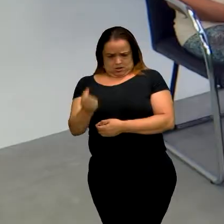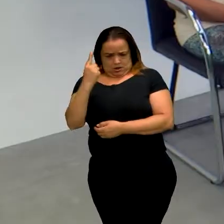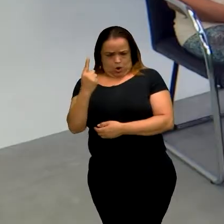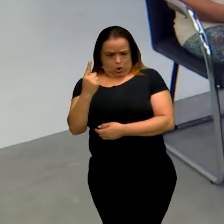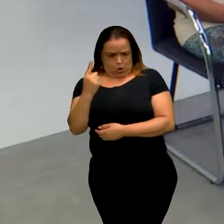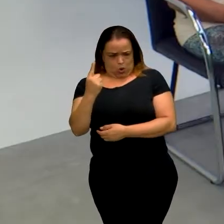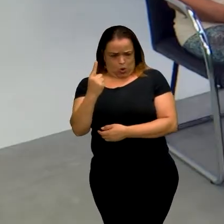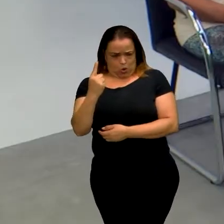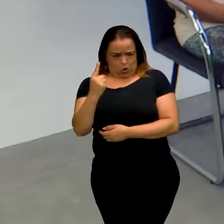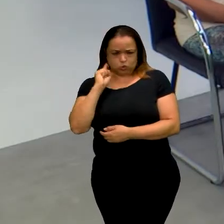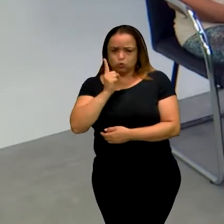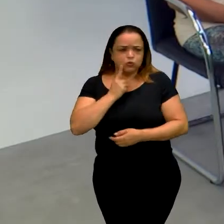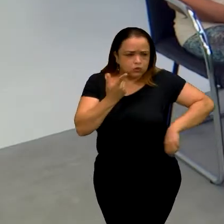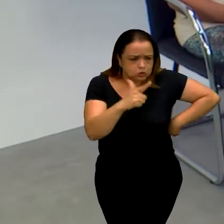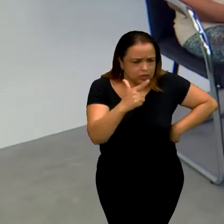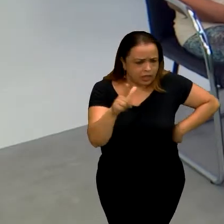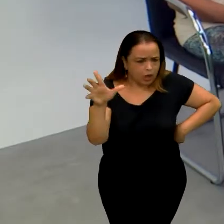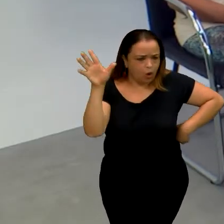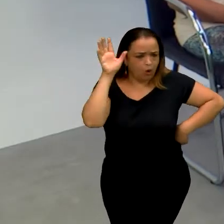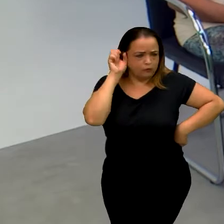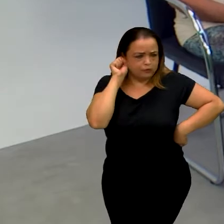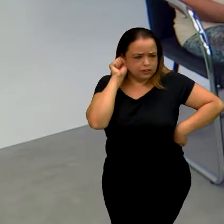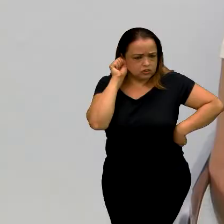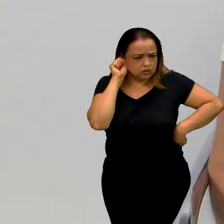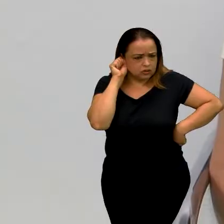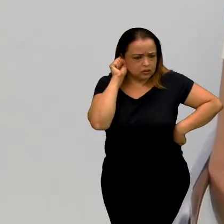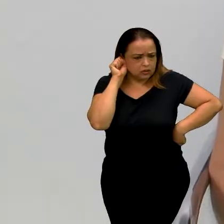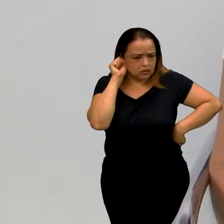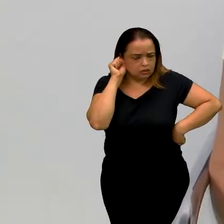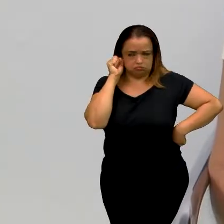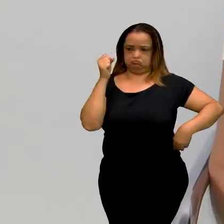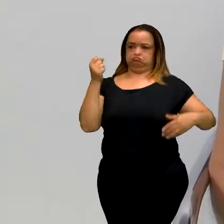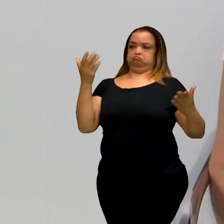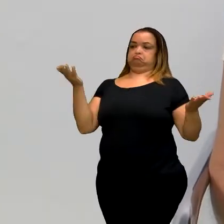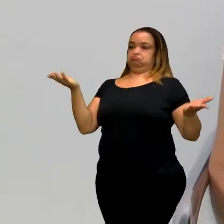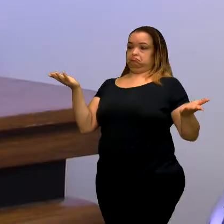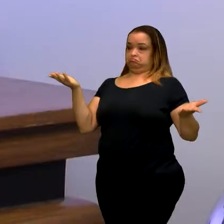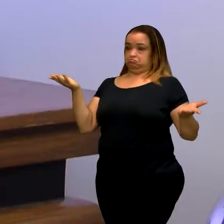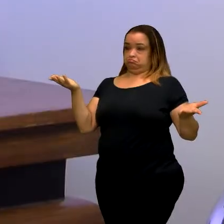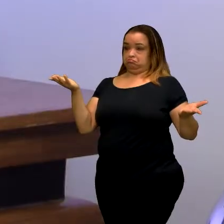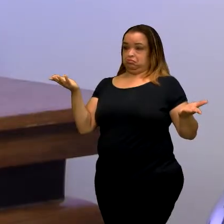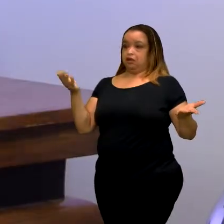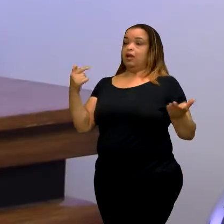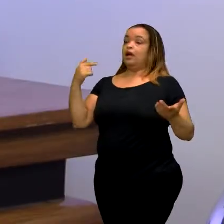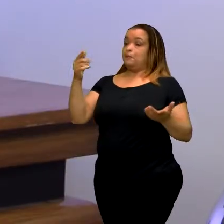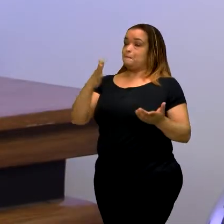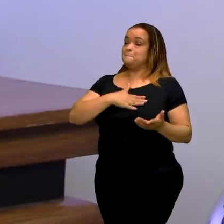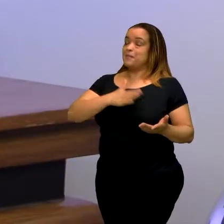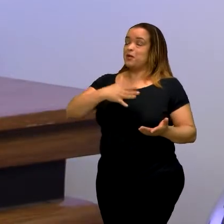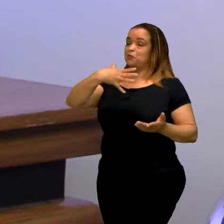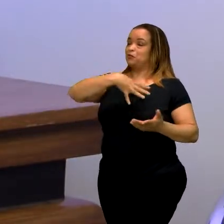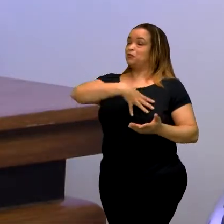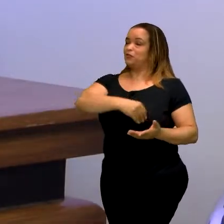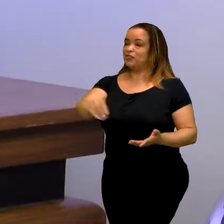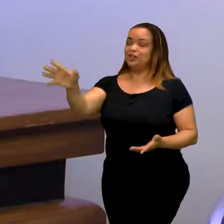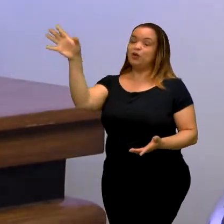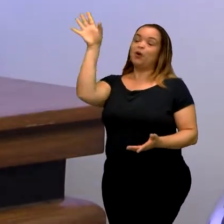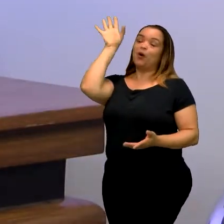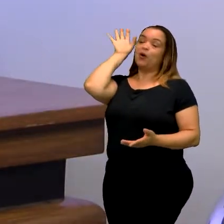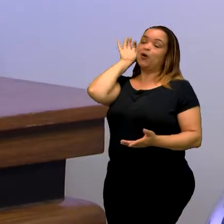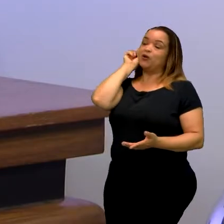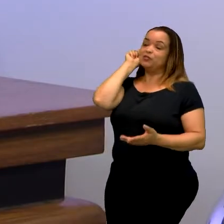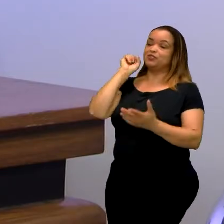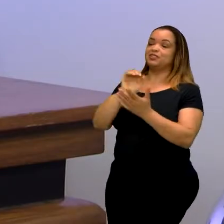não nasceu surdo. Três gerações de surdos. Óbvio que ele tinha que nascer surdo. Mas não. Ele veio com o ouvido normal.